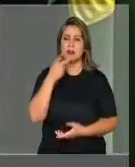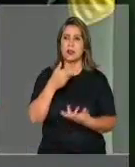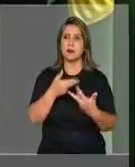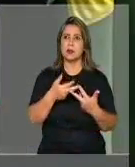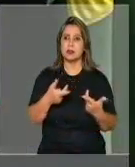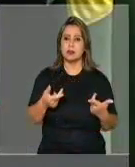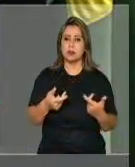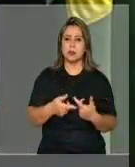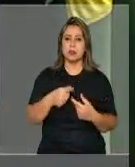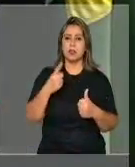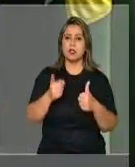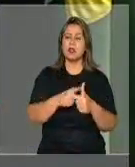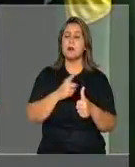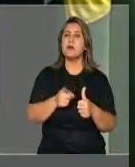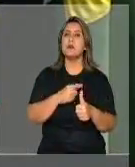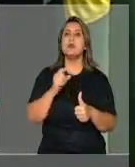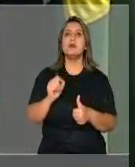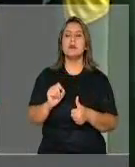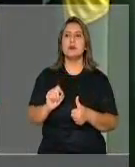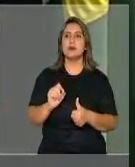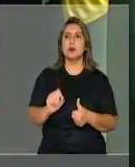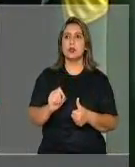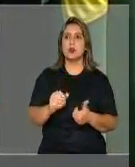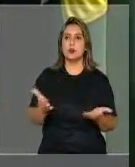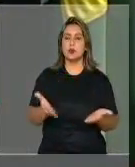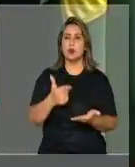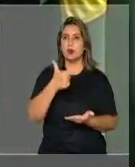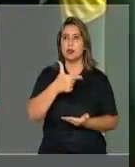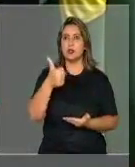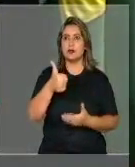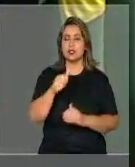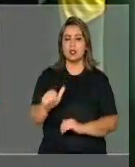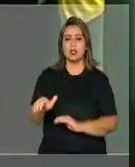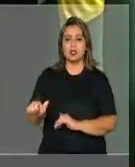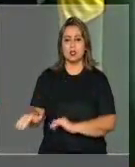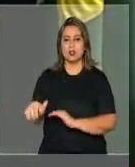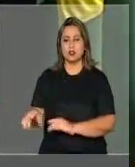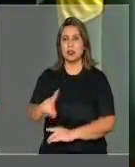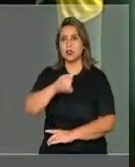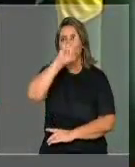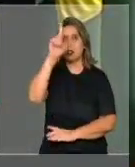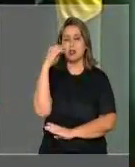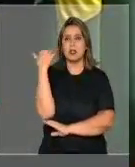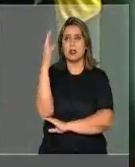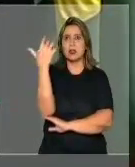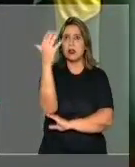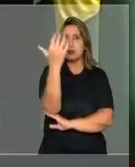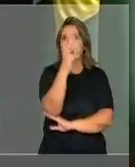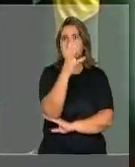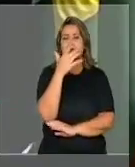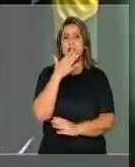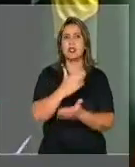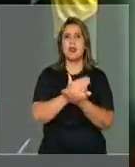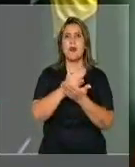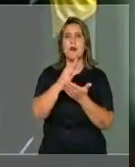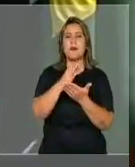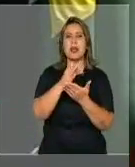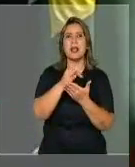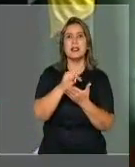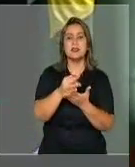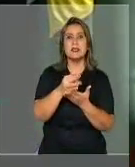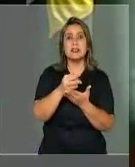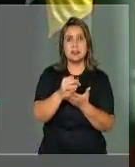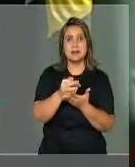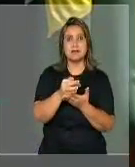registros. O primeiro, hoje, dia 21 de setembro, dia da árvore, início da primavera, é